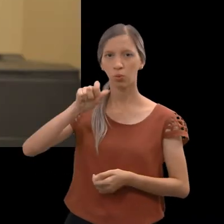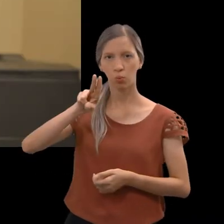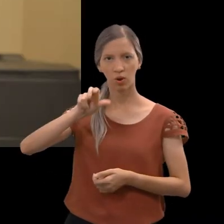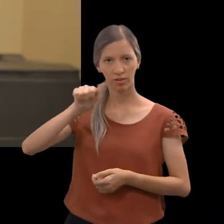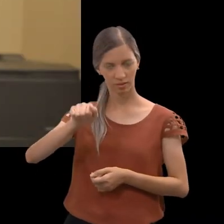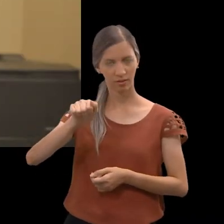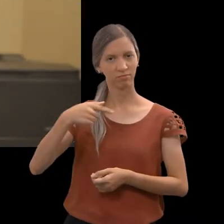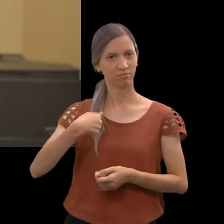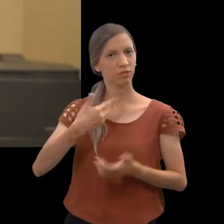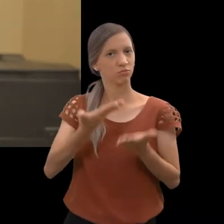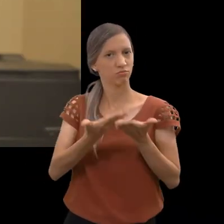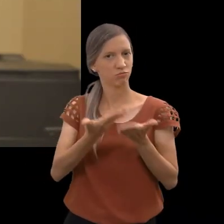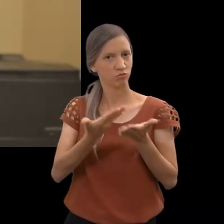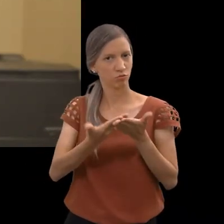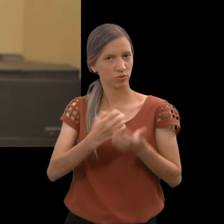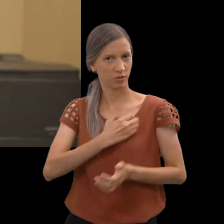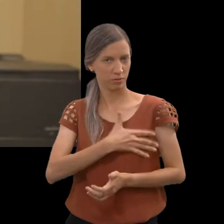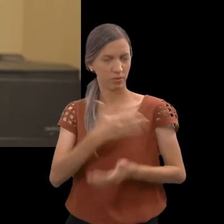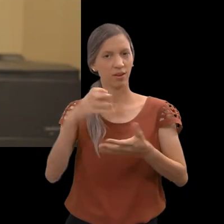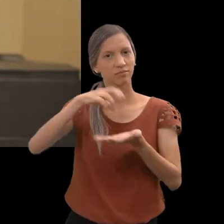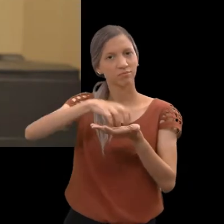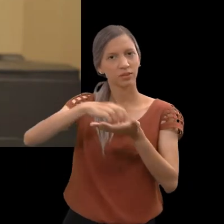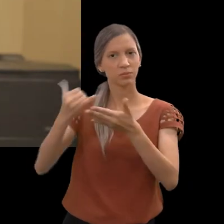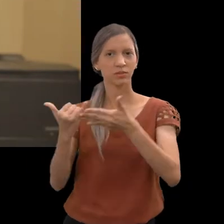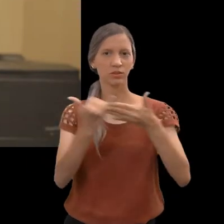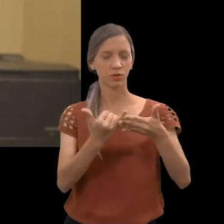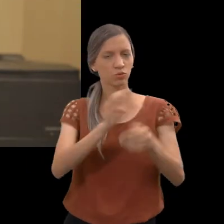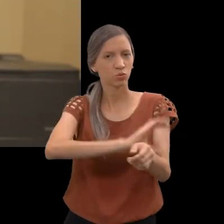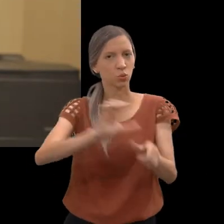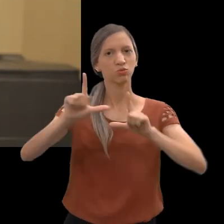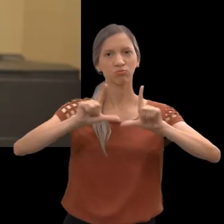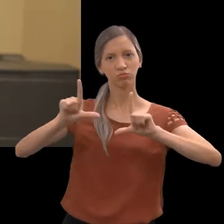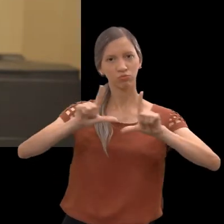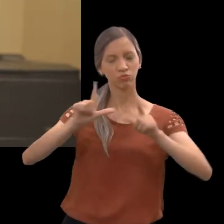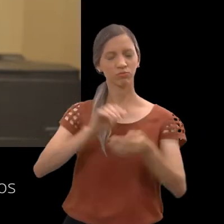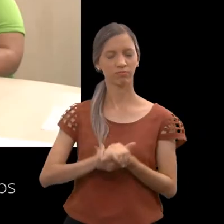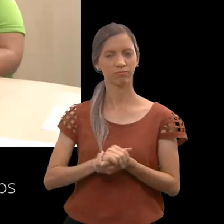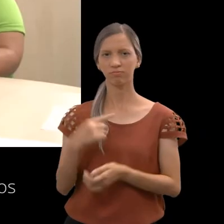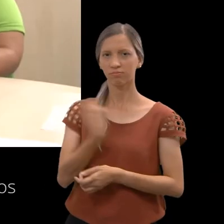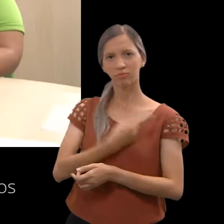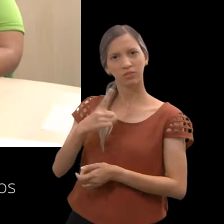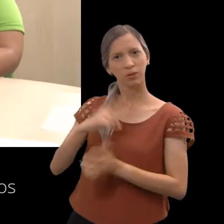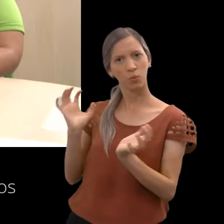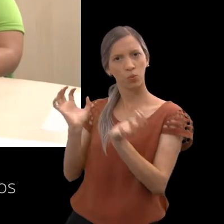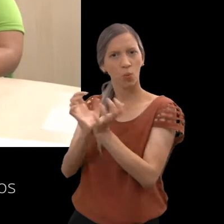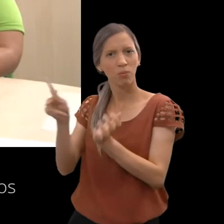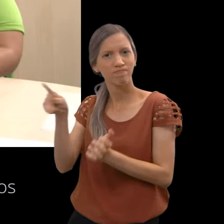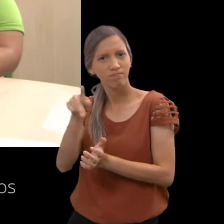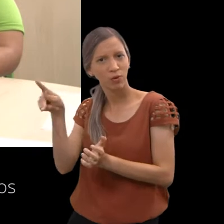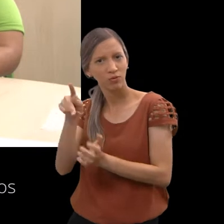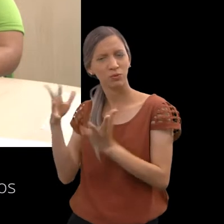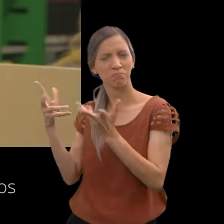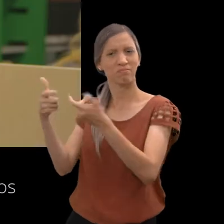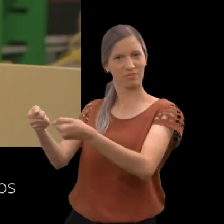é Luana Linielli e eu estudo no IFP Campus Igarassu no curso de logística. A gente tem uma equipe de